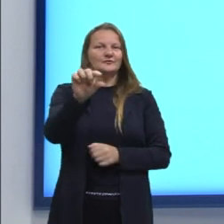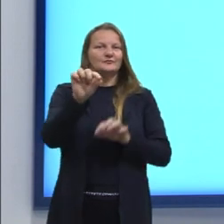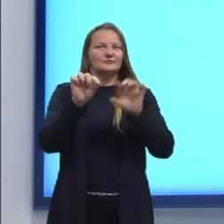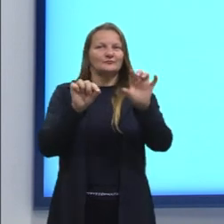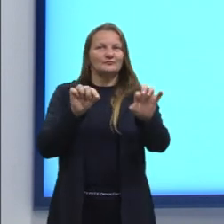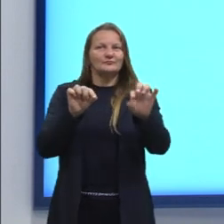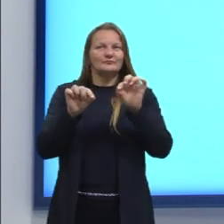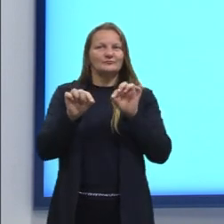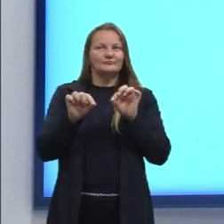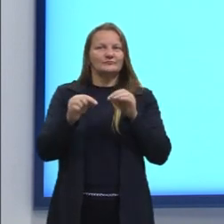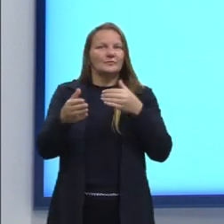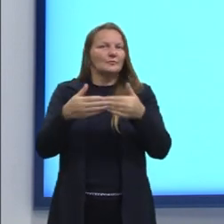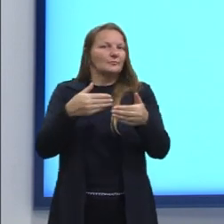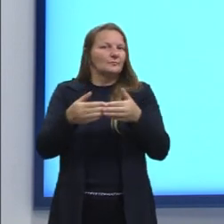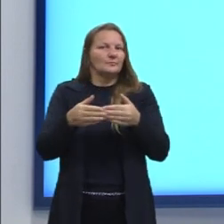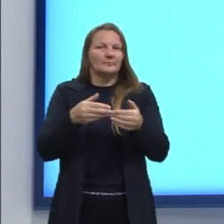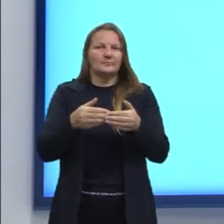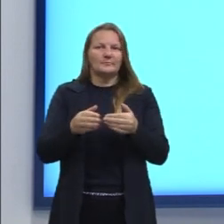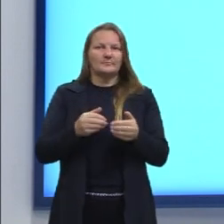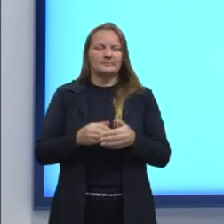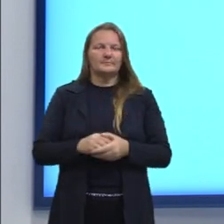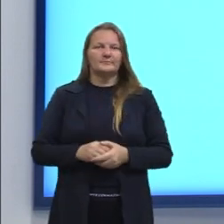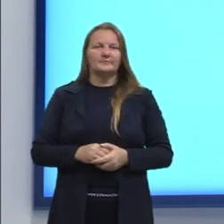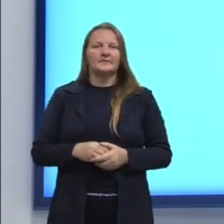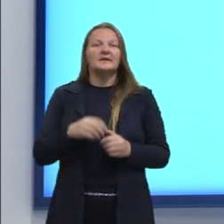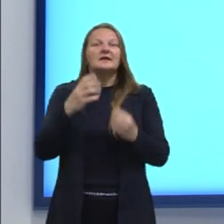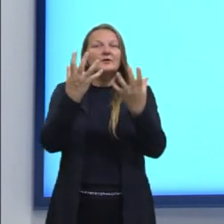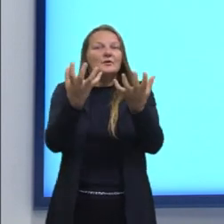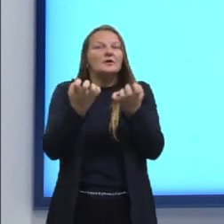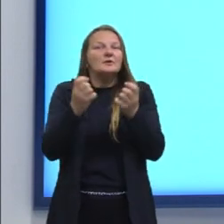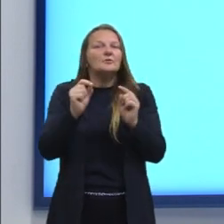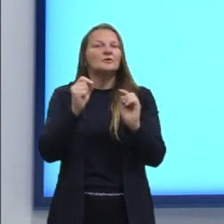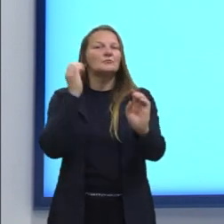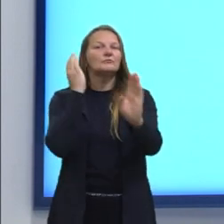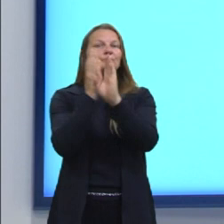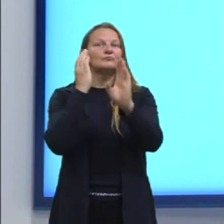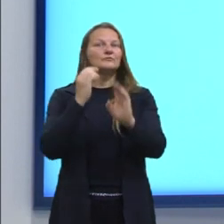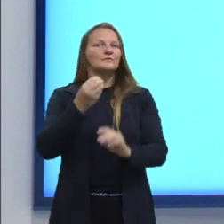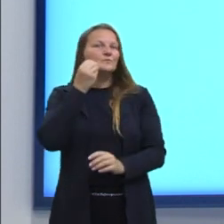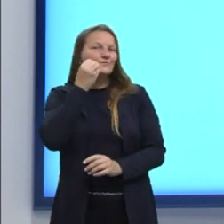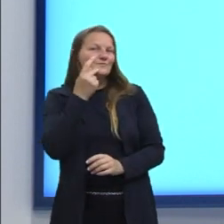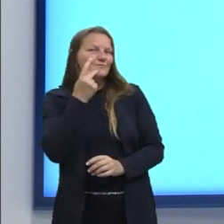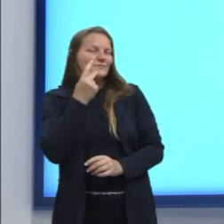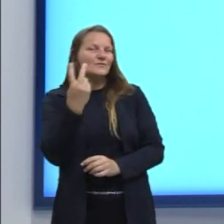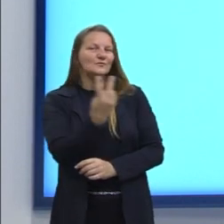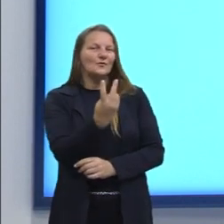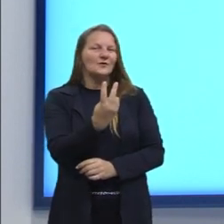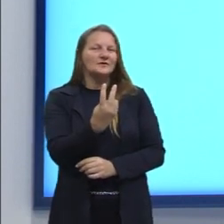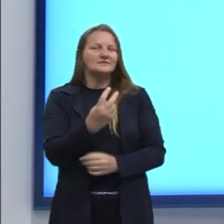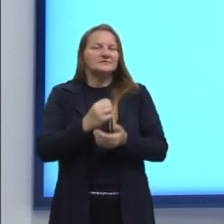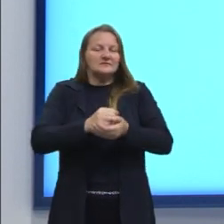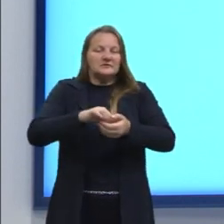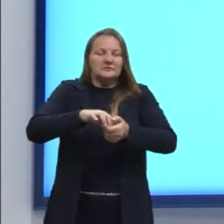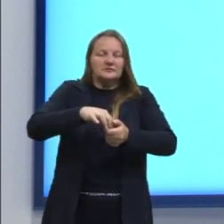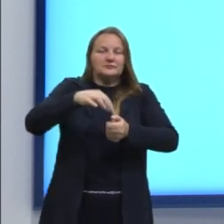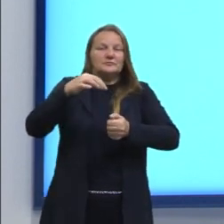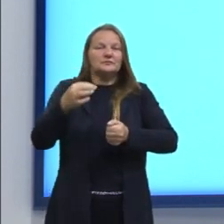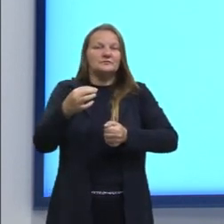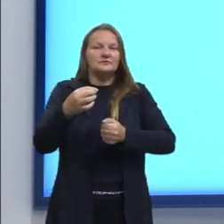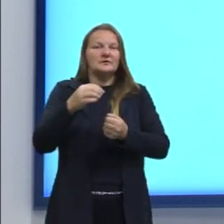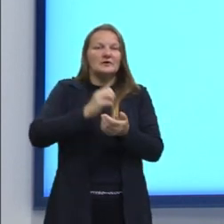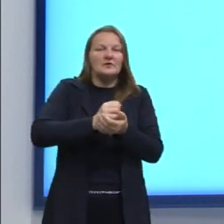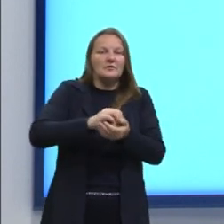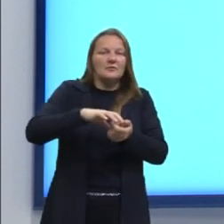aleatoriamente. Nós queremos descobrir a probabilidade de que ambos, esses dois sorteados, tenham exatamente